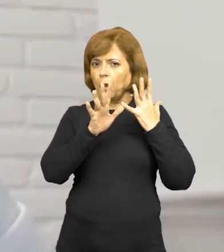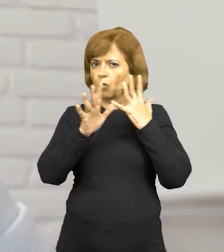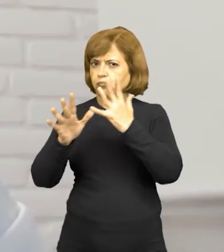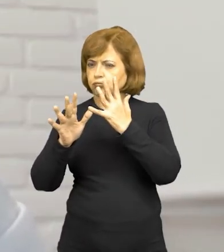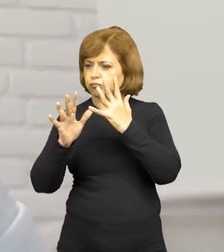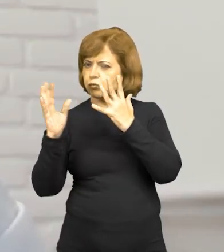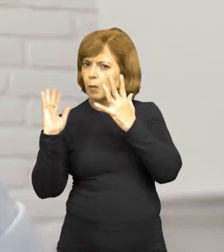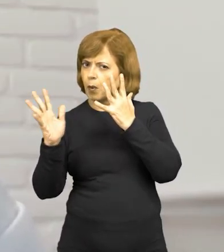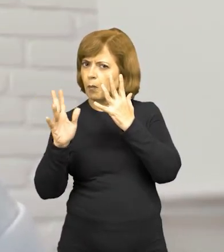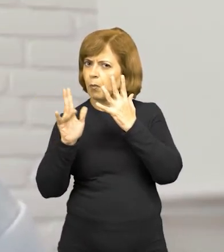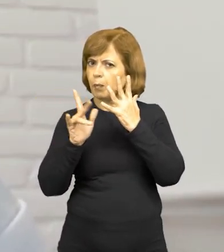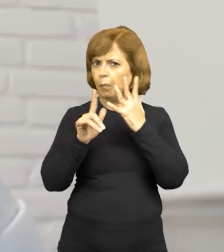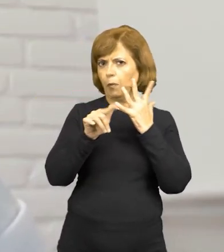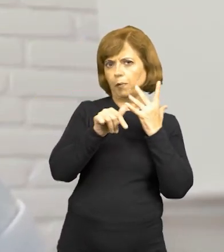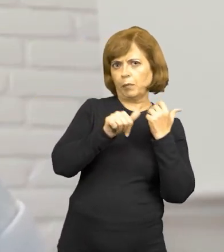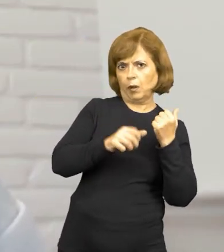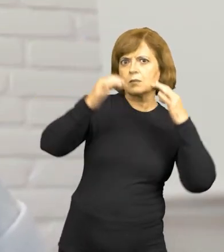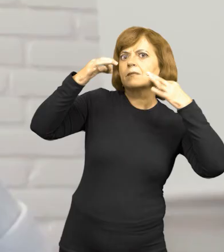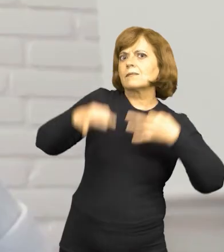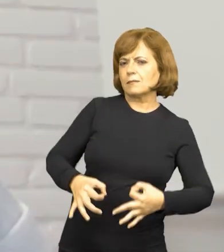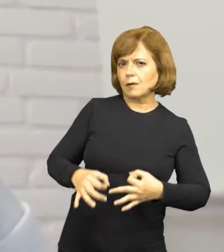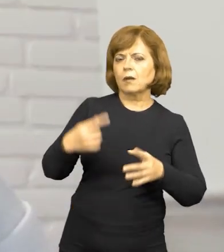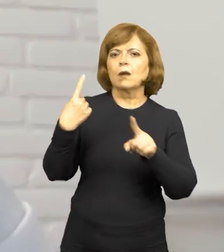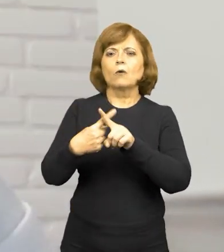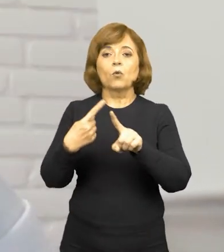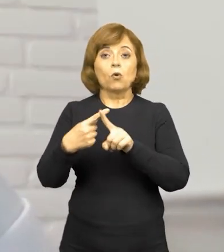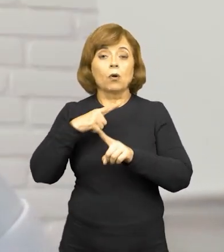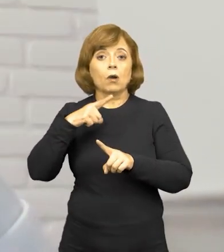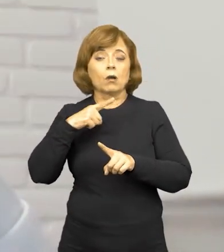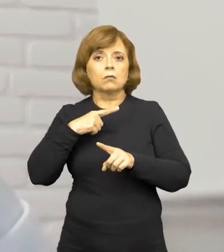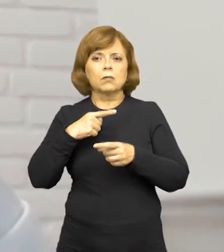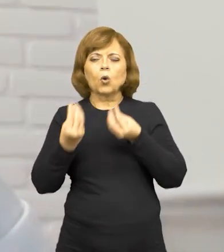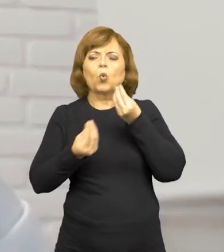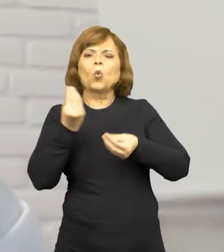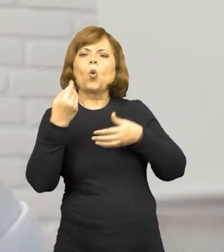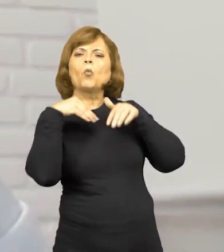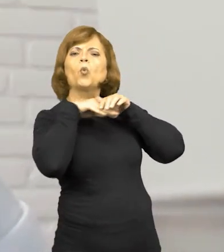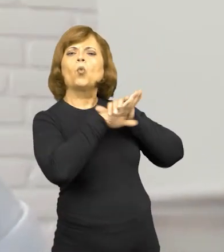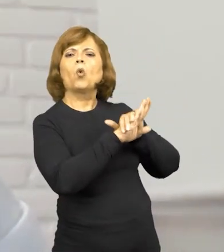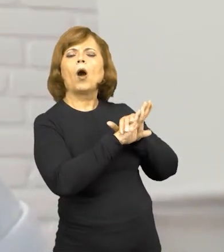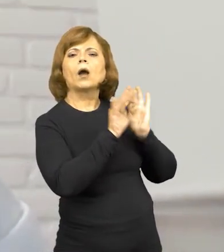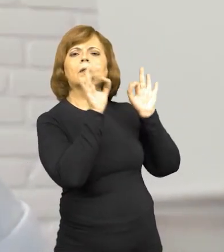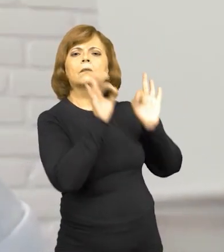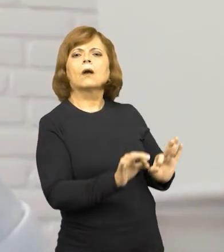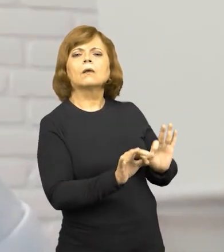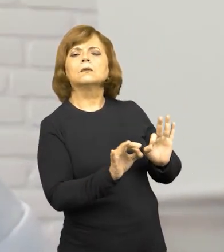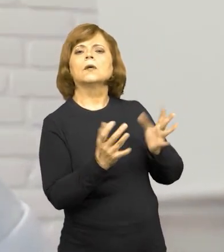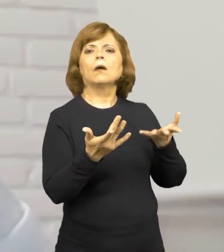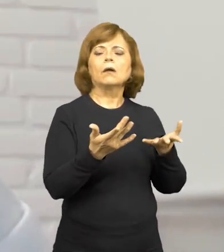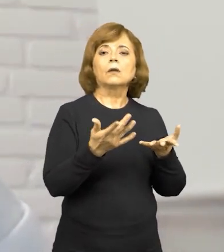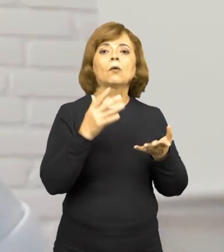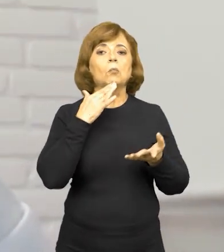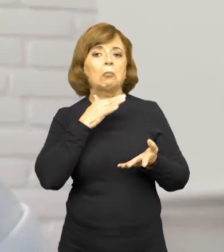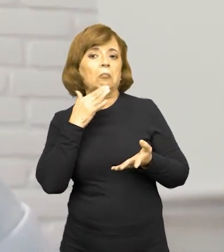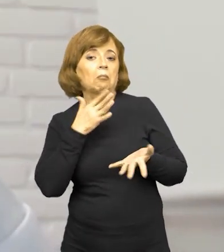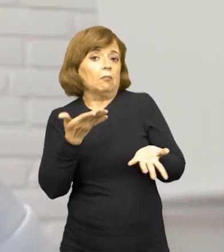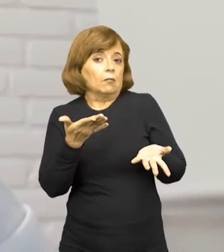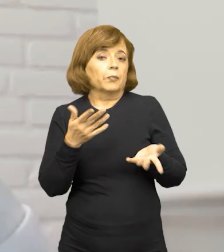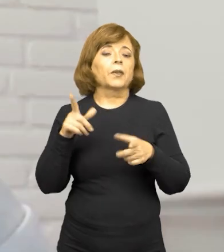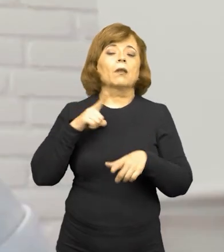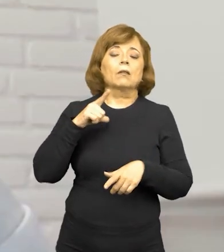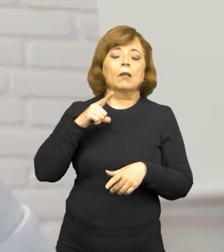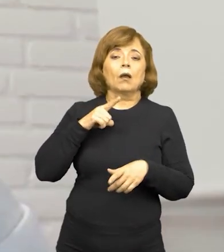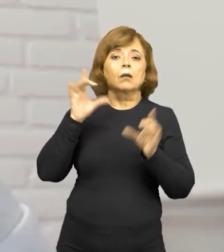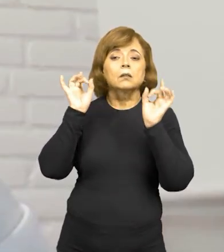ao público-alvo, as condições de armazenamento e essa é a atual fase em que as promotorias de saúde vêm